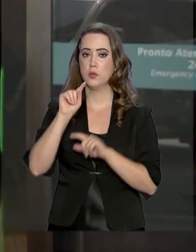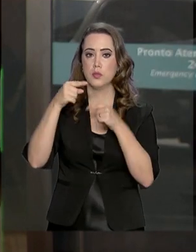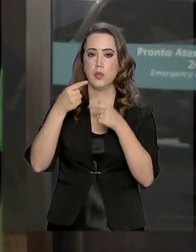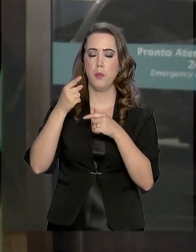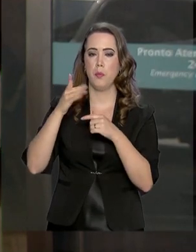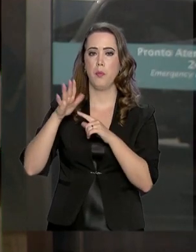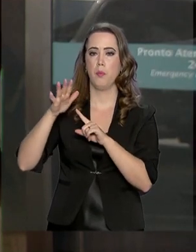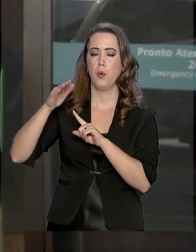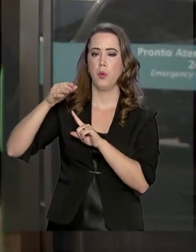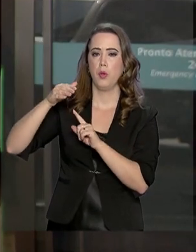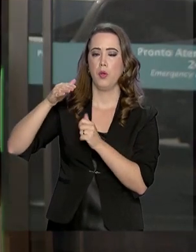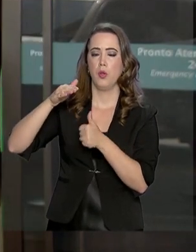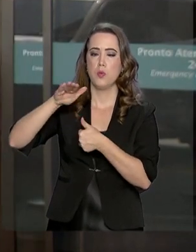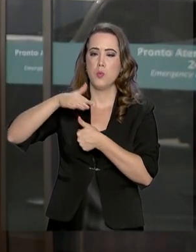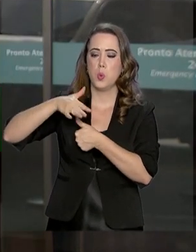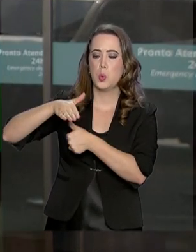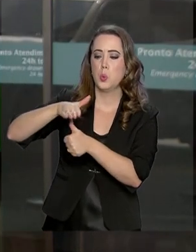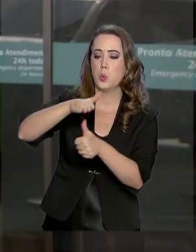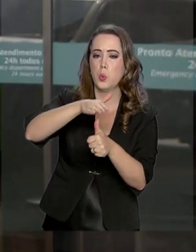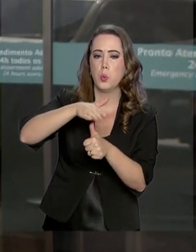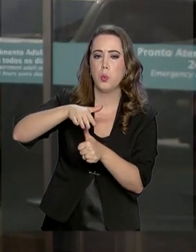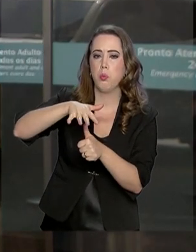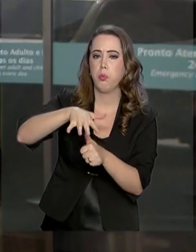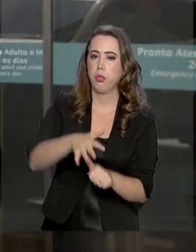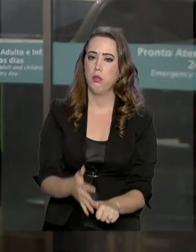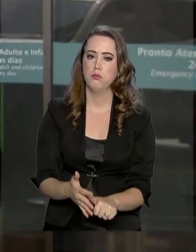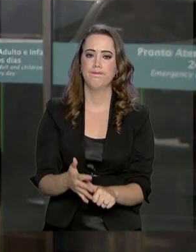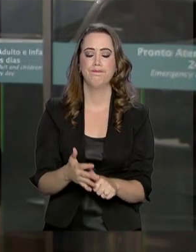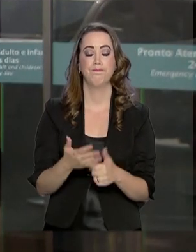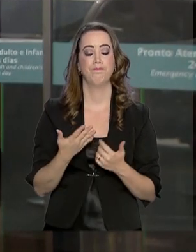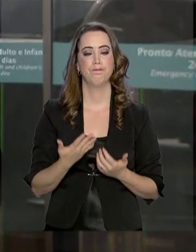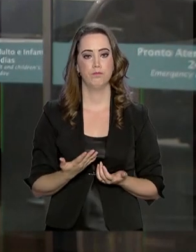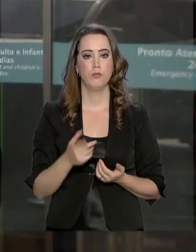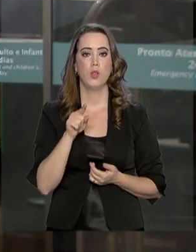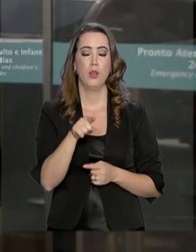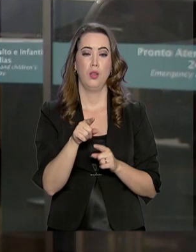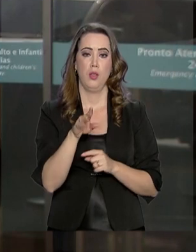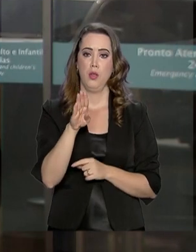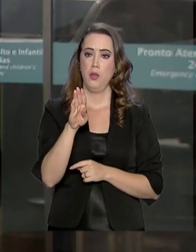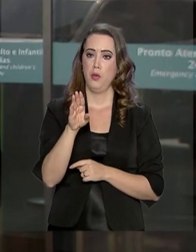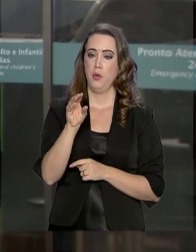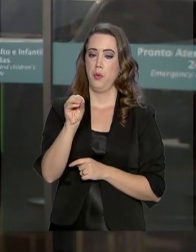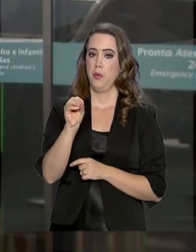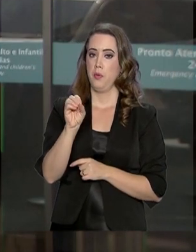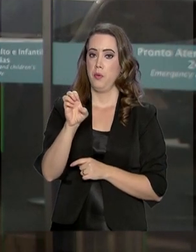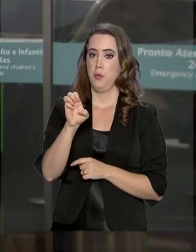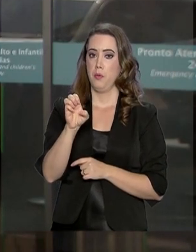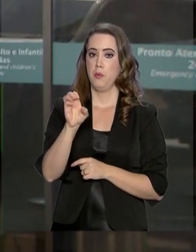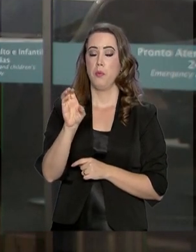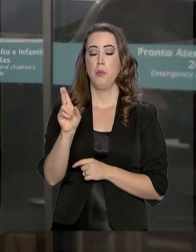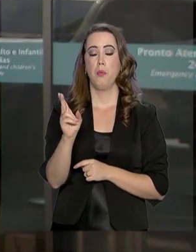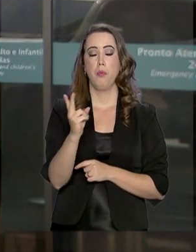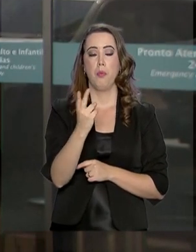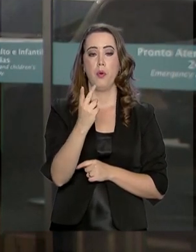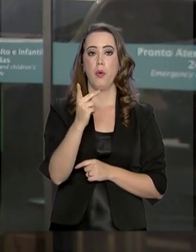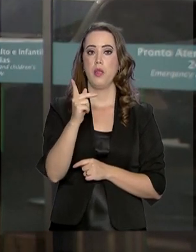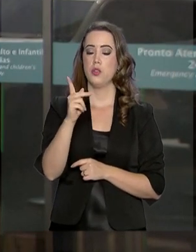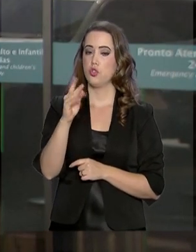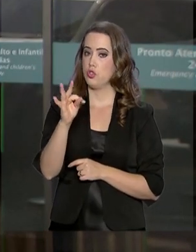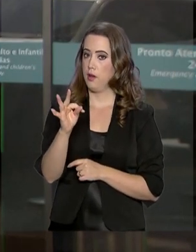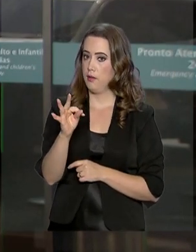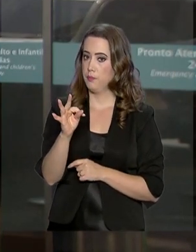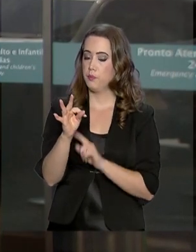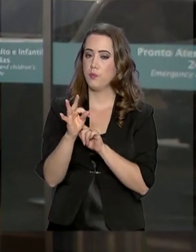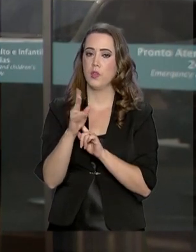queda de um helicóptero na região metropolitana de São Paulo. O presidente se refere a Boechat como um dos principais profissionais